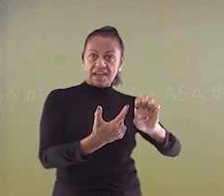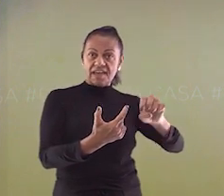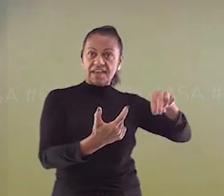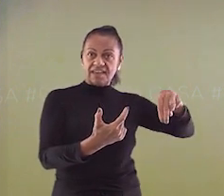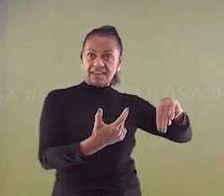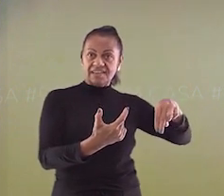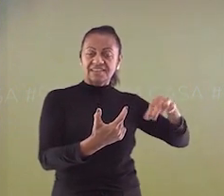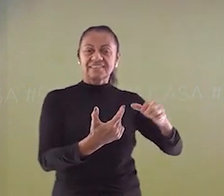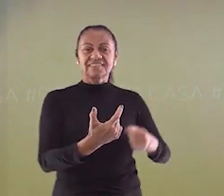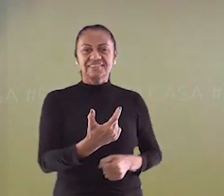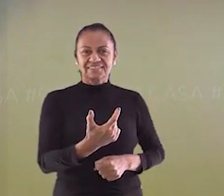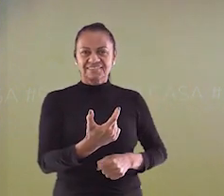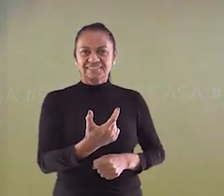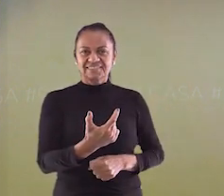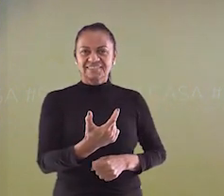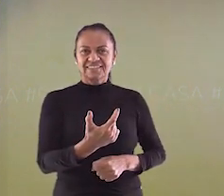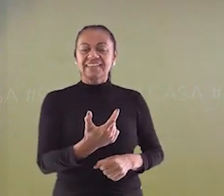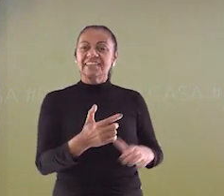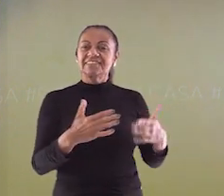letras EN.